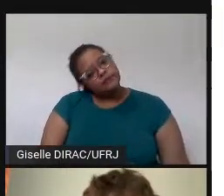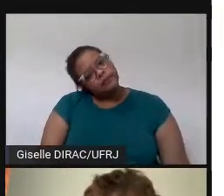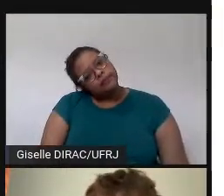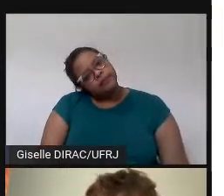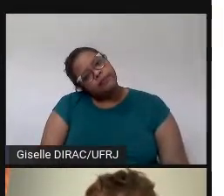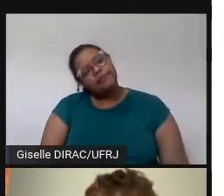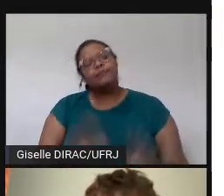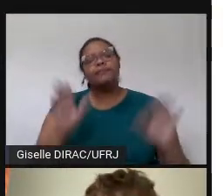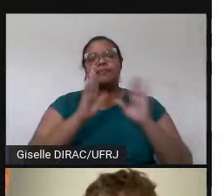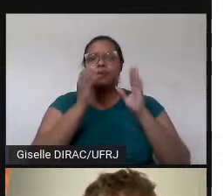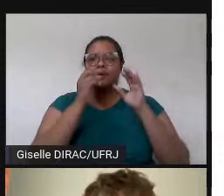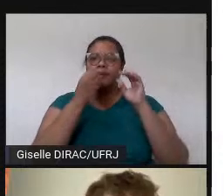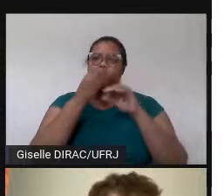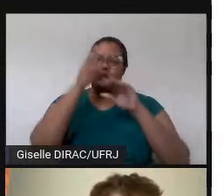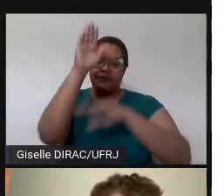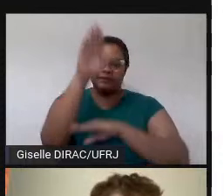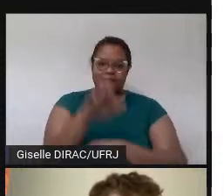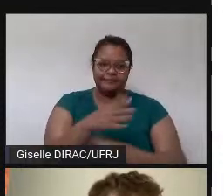Oi, gente, boa tarde.